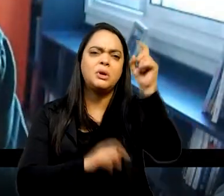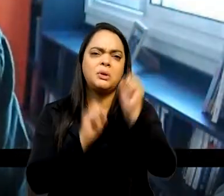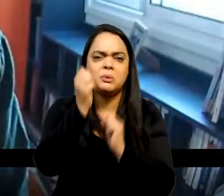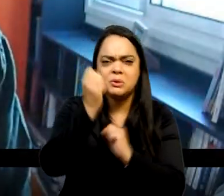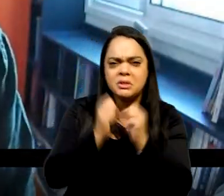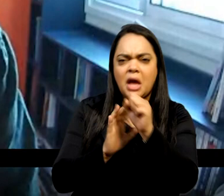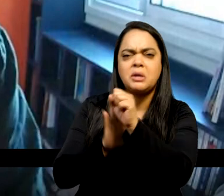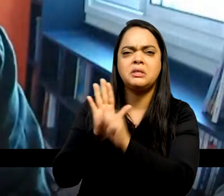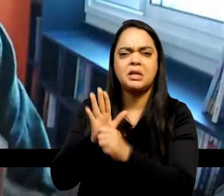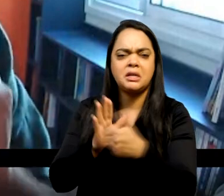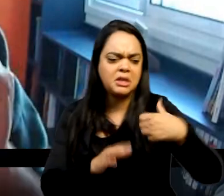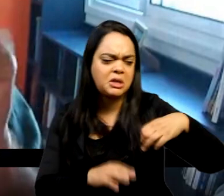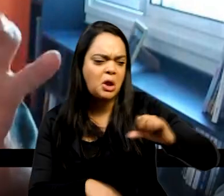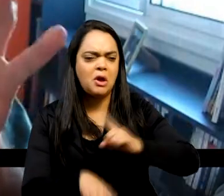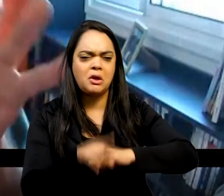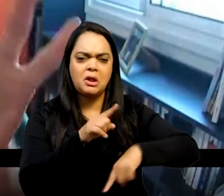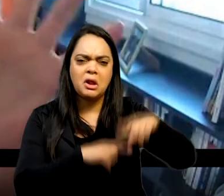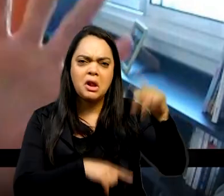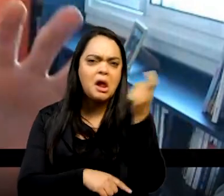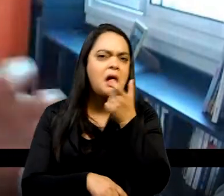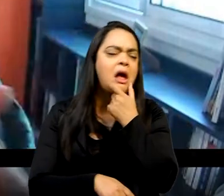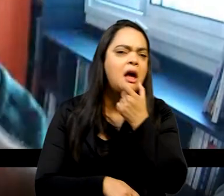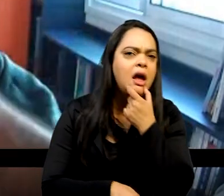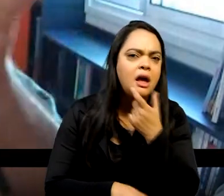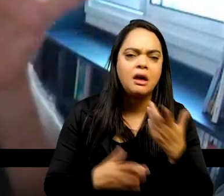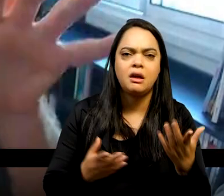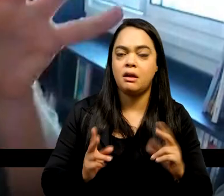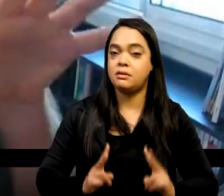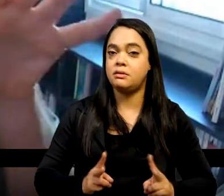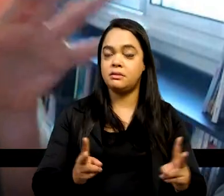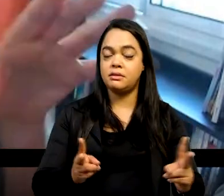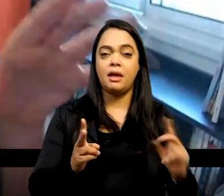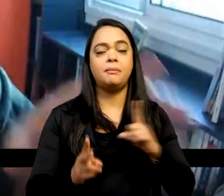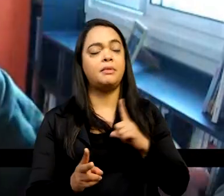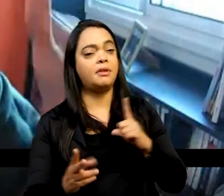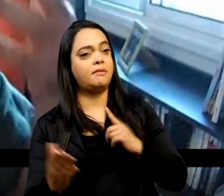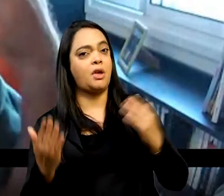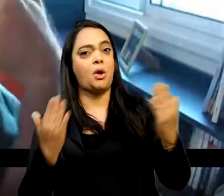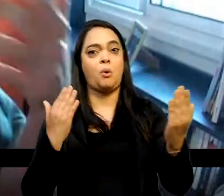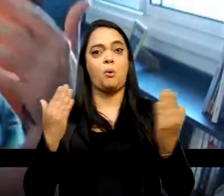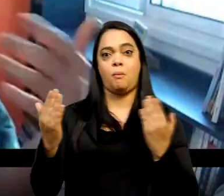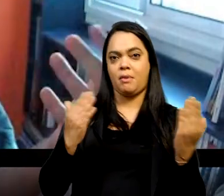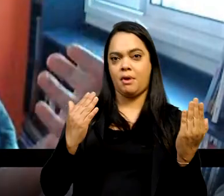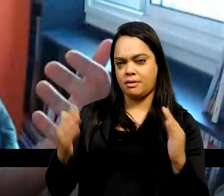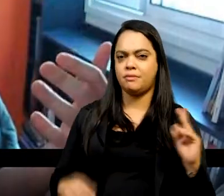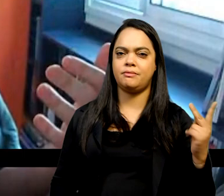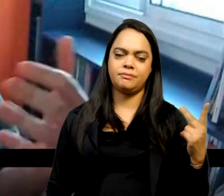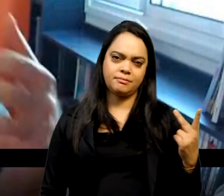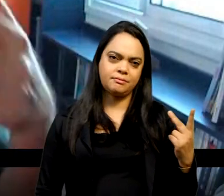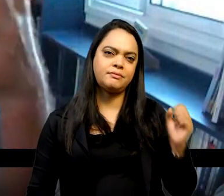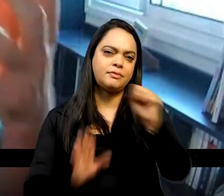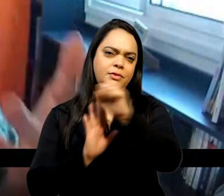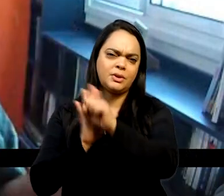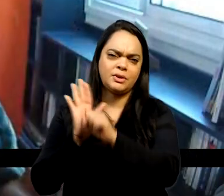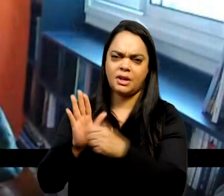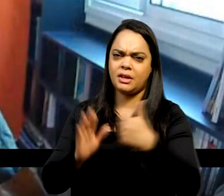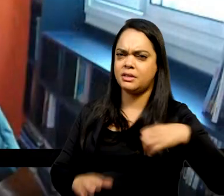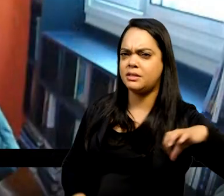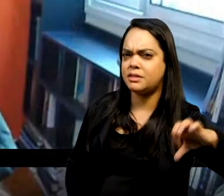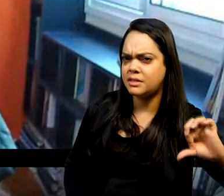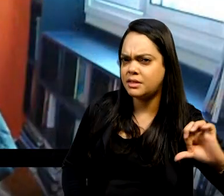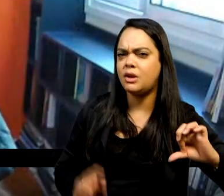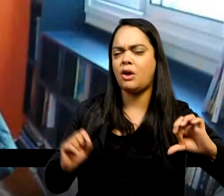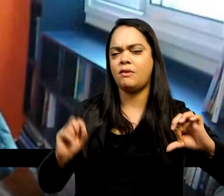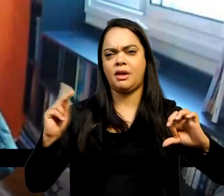XIX também. Então, também sempre houve essa inserção na historiografia lá do século XIX, em parte da